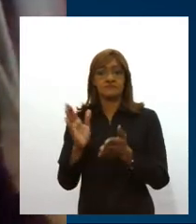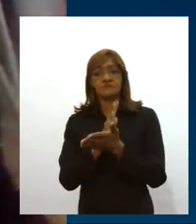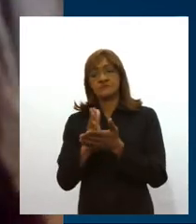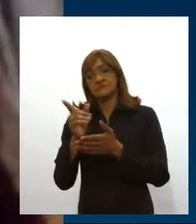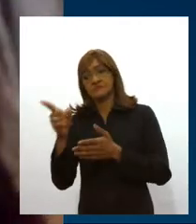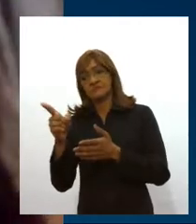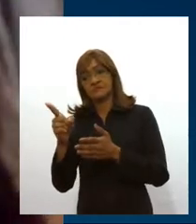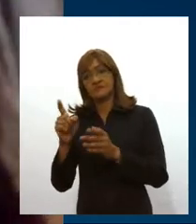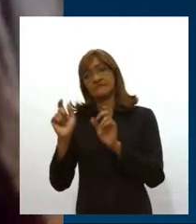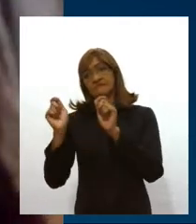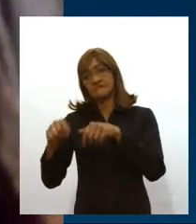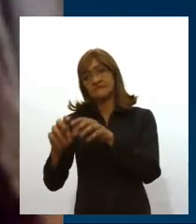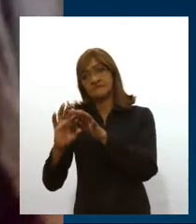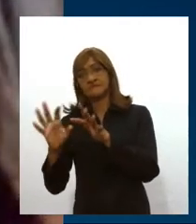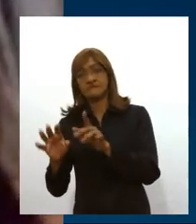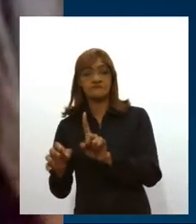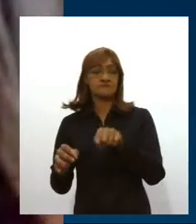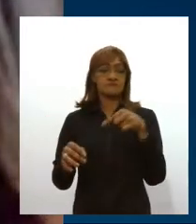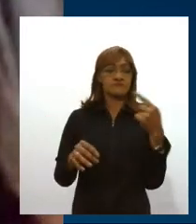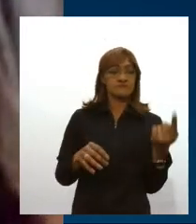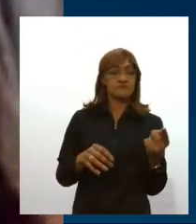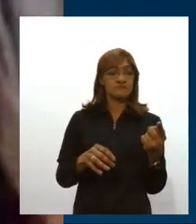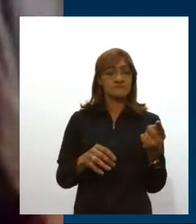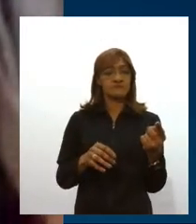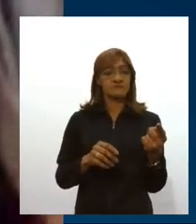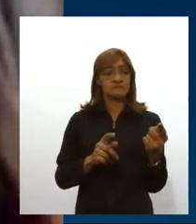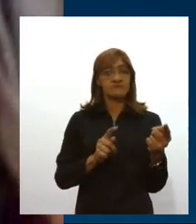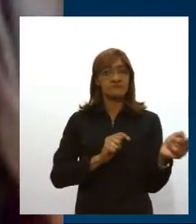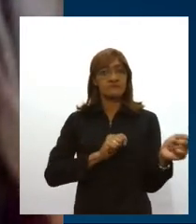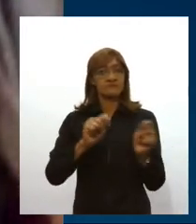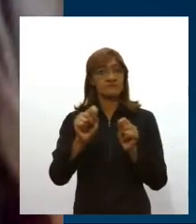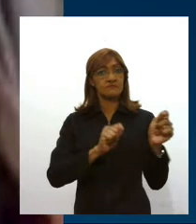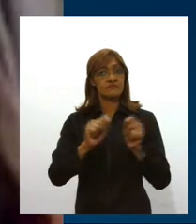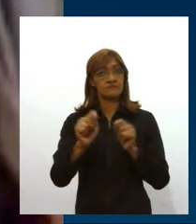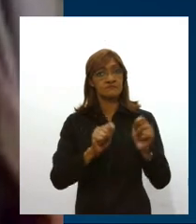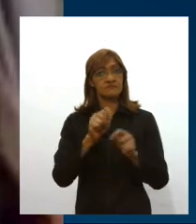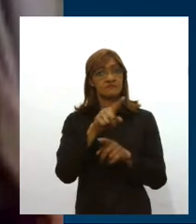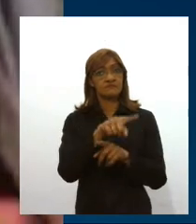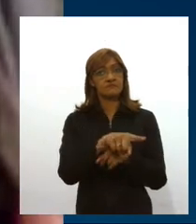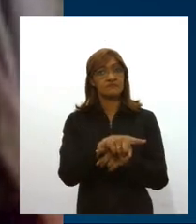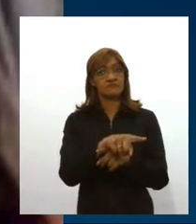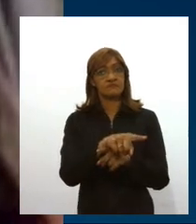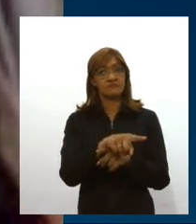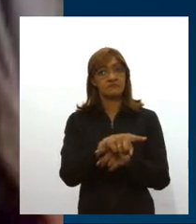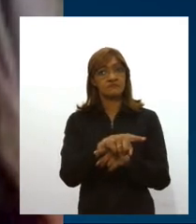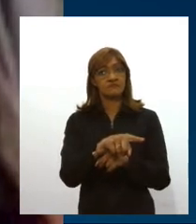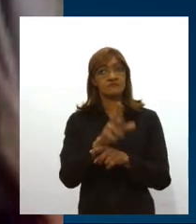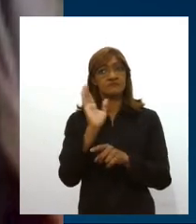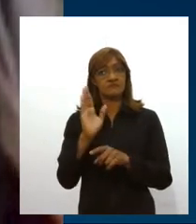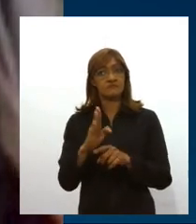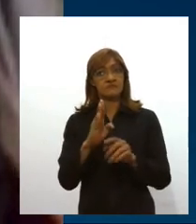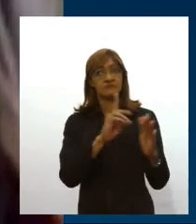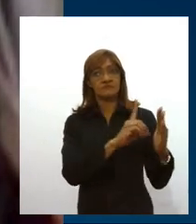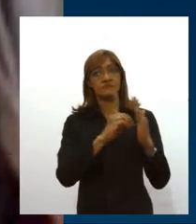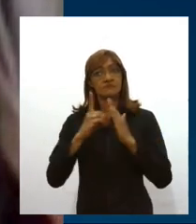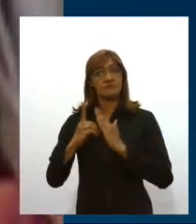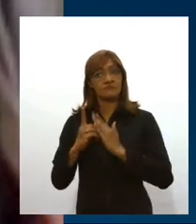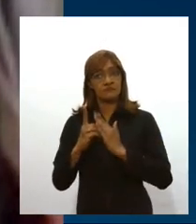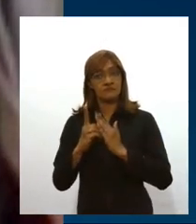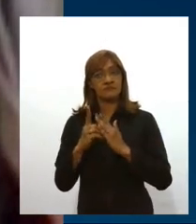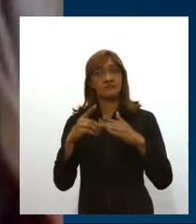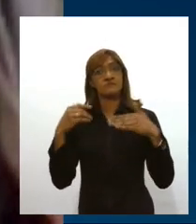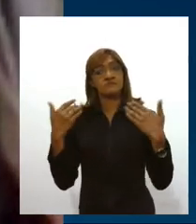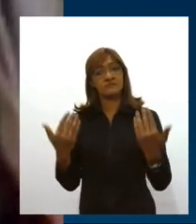em relação aos outros, de modo que você possa controlar essa questão de isolamento social. Então,